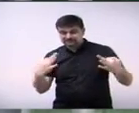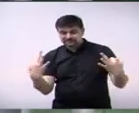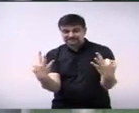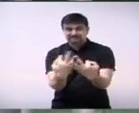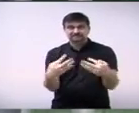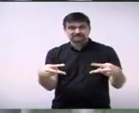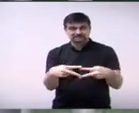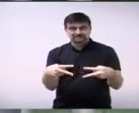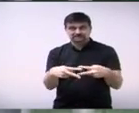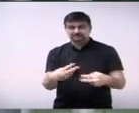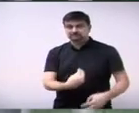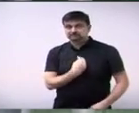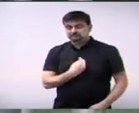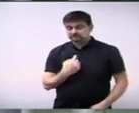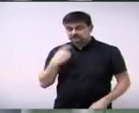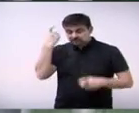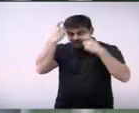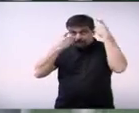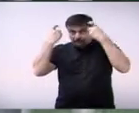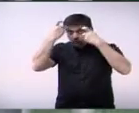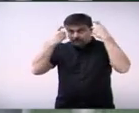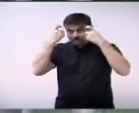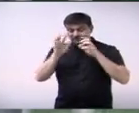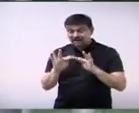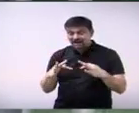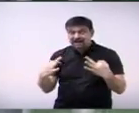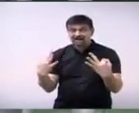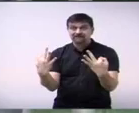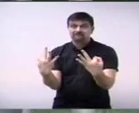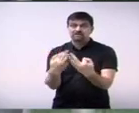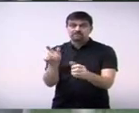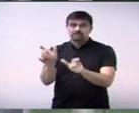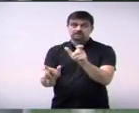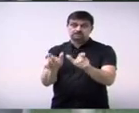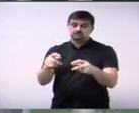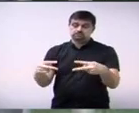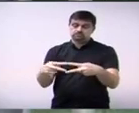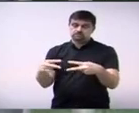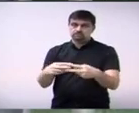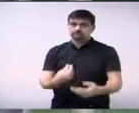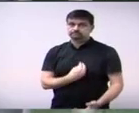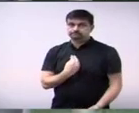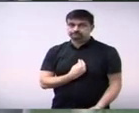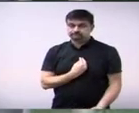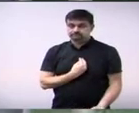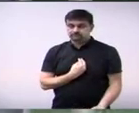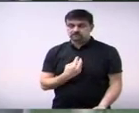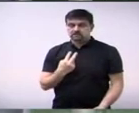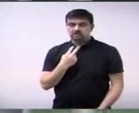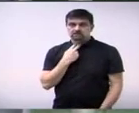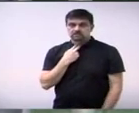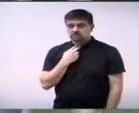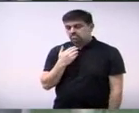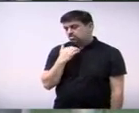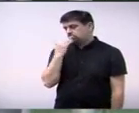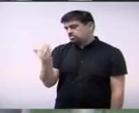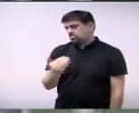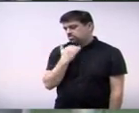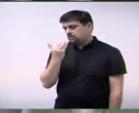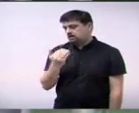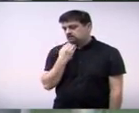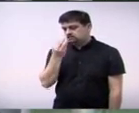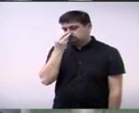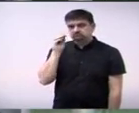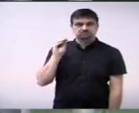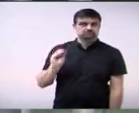paulidenses. Então, tem que ter essa preocupação também e não dizer que se vire o empresário, que se vire a